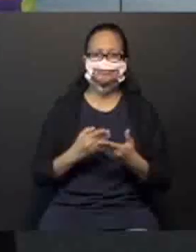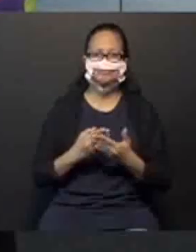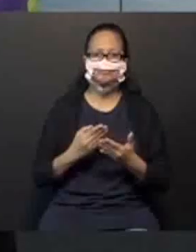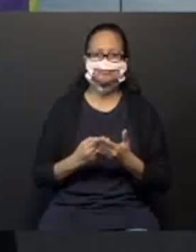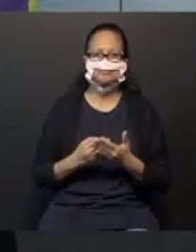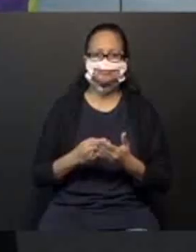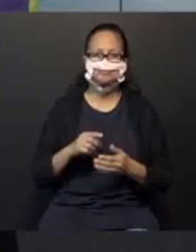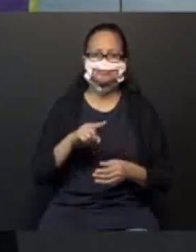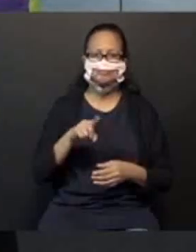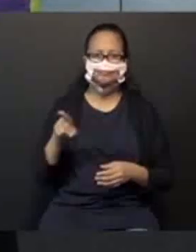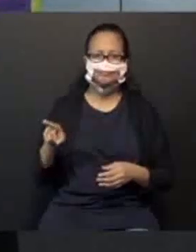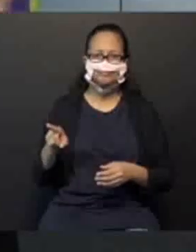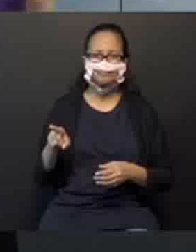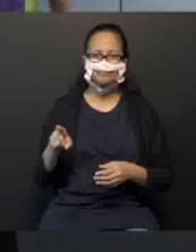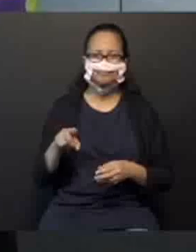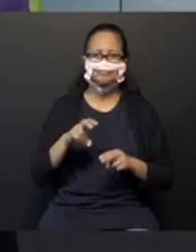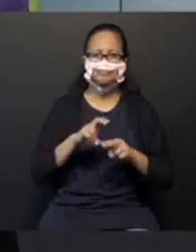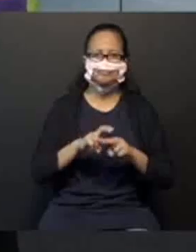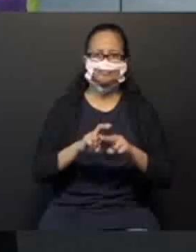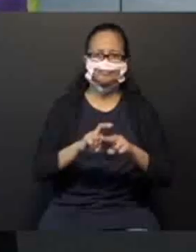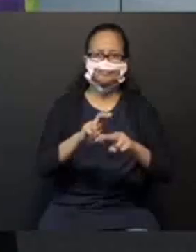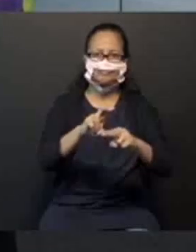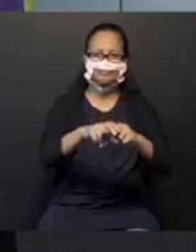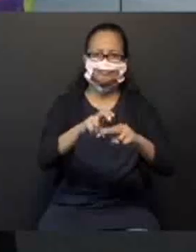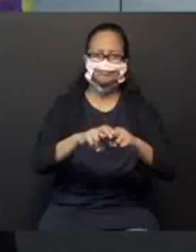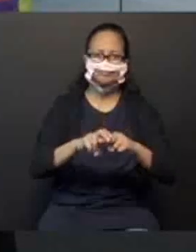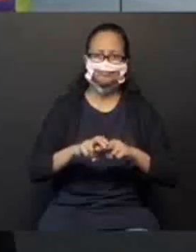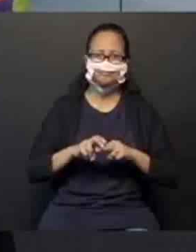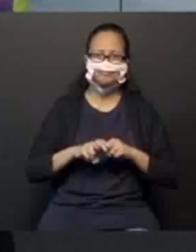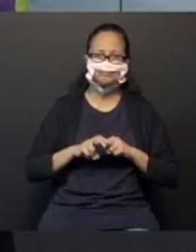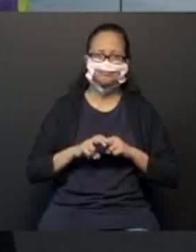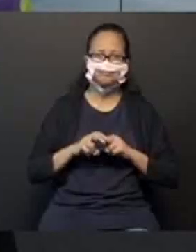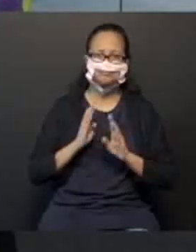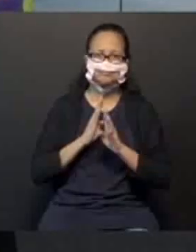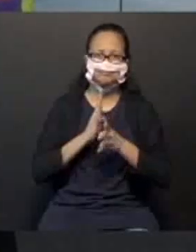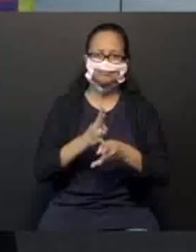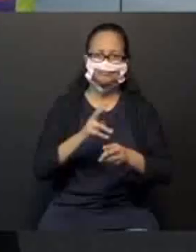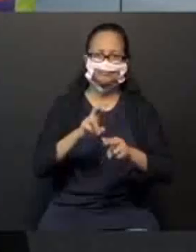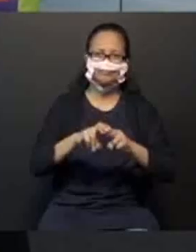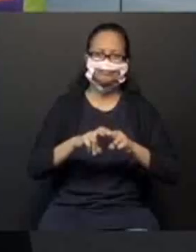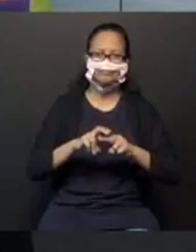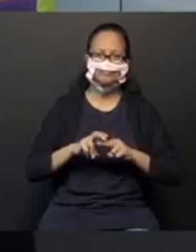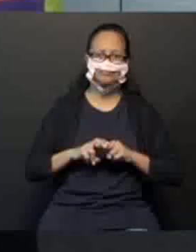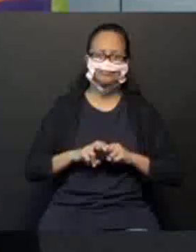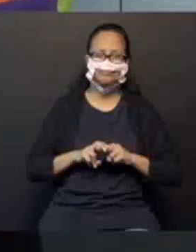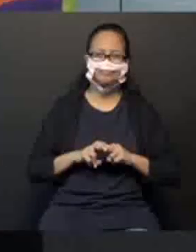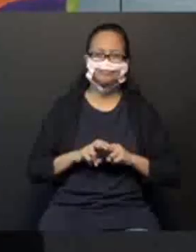também sentam em fileiras? Olha aqui essa sala. Todos estão em fileiras.